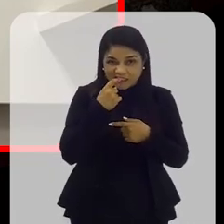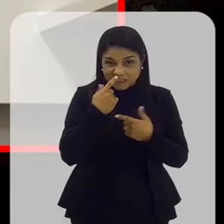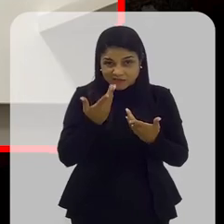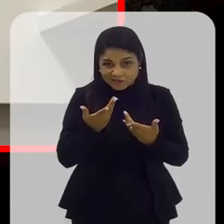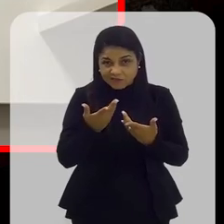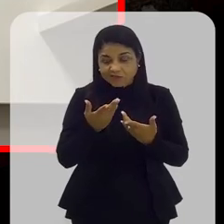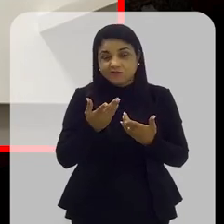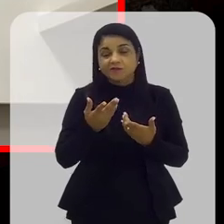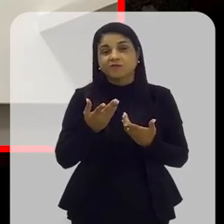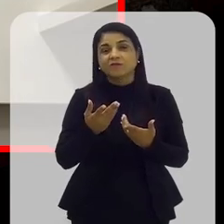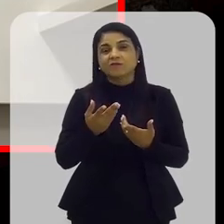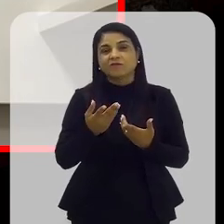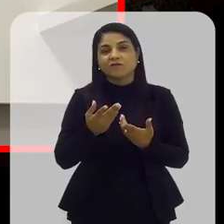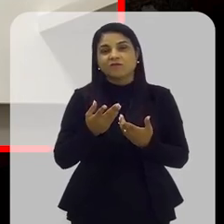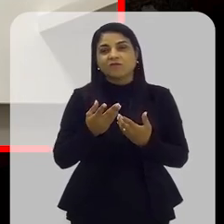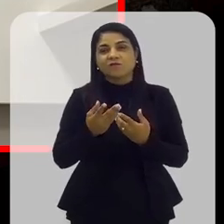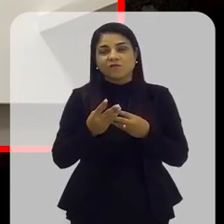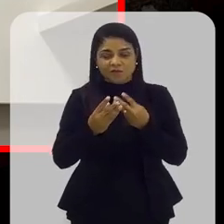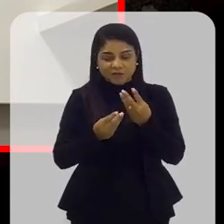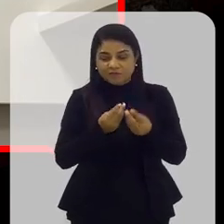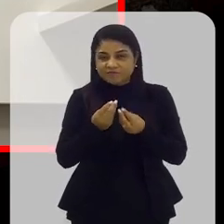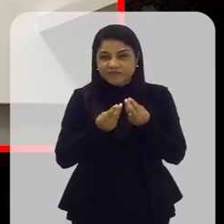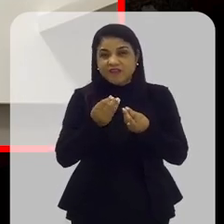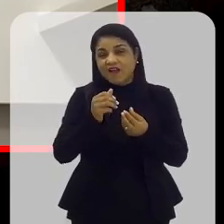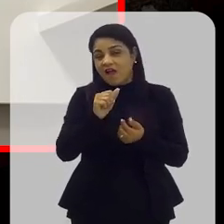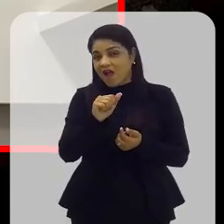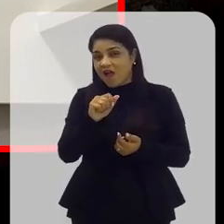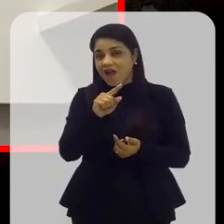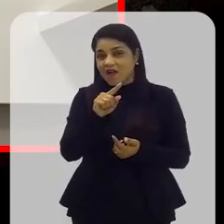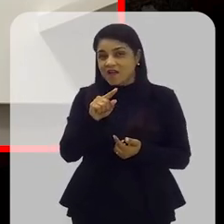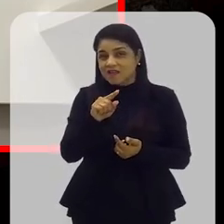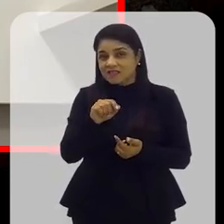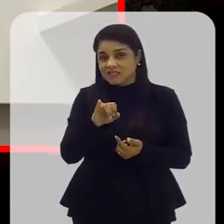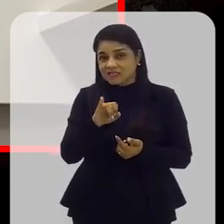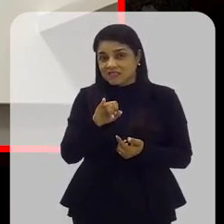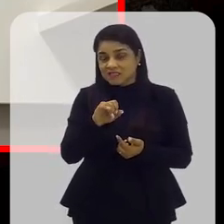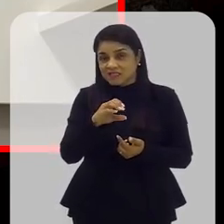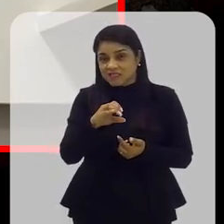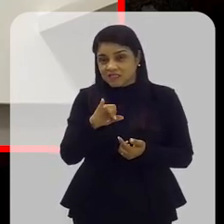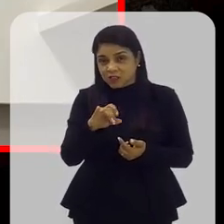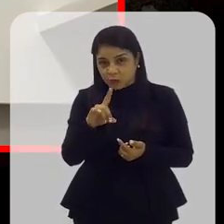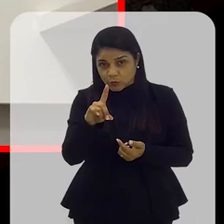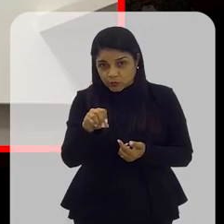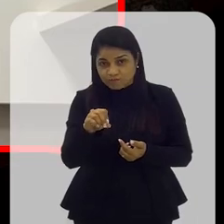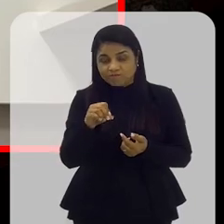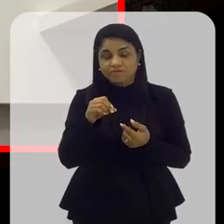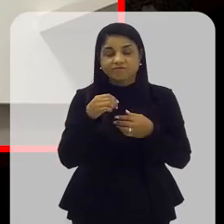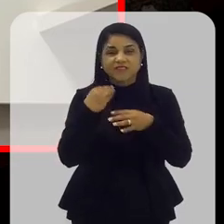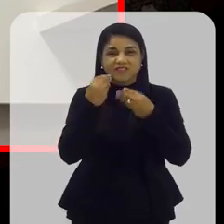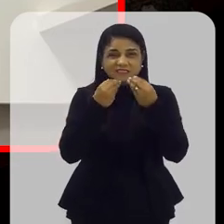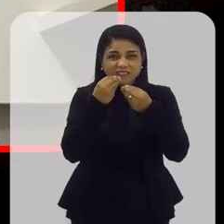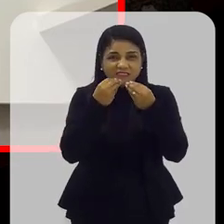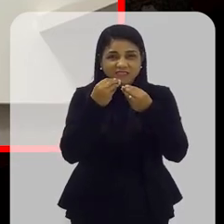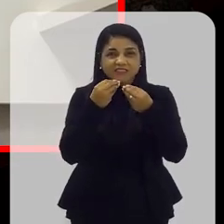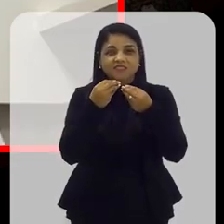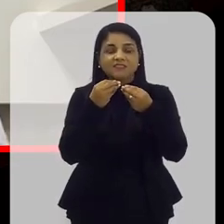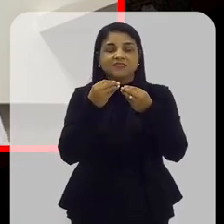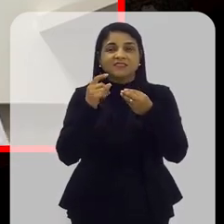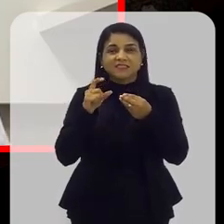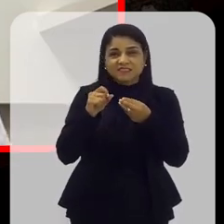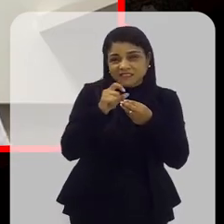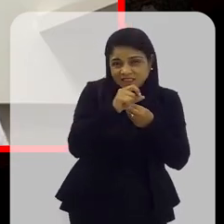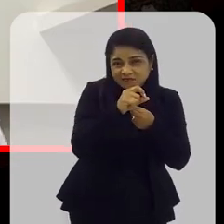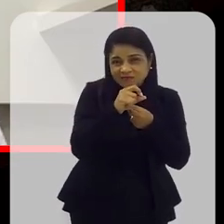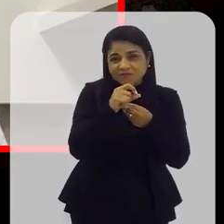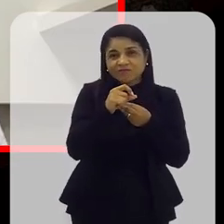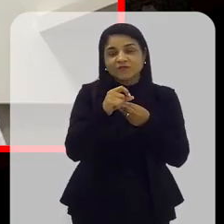gerar os ácidos que fazem mal para o dente e precisa dessa bactéria, né? E precisa do